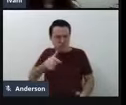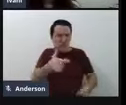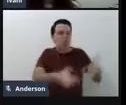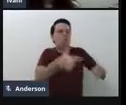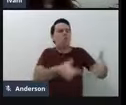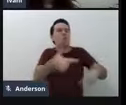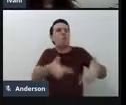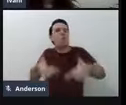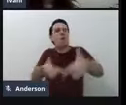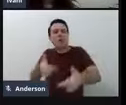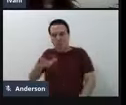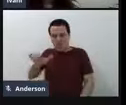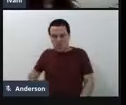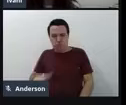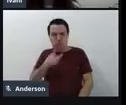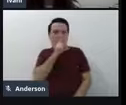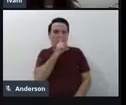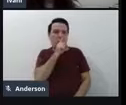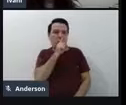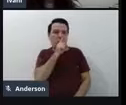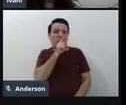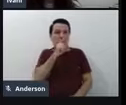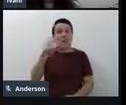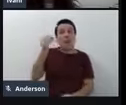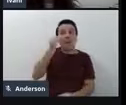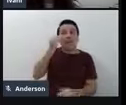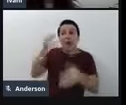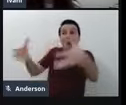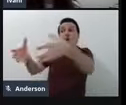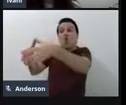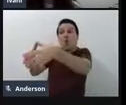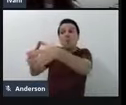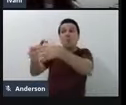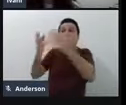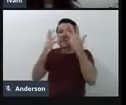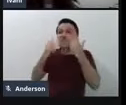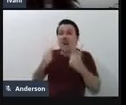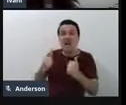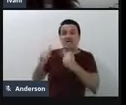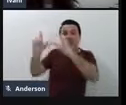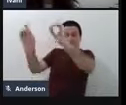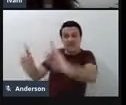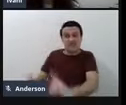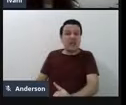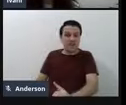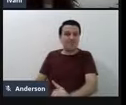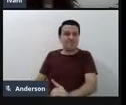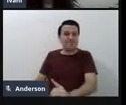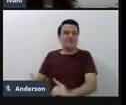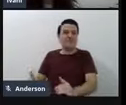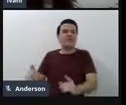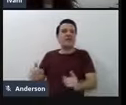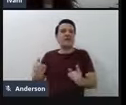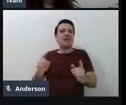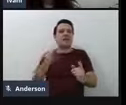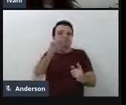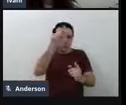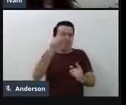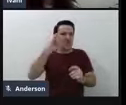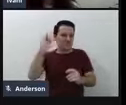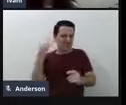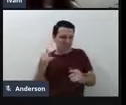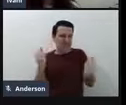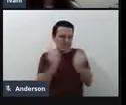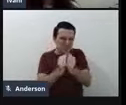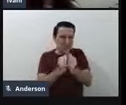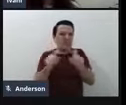um grupo de crianças com deficiência. E aí, nessa nossa pesquisa, na qual você estava junto e os nossos outros companheiros, né,